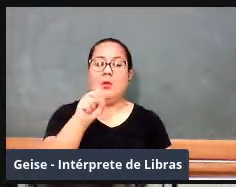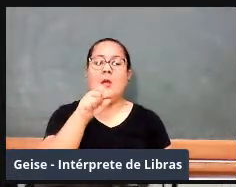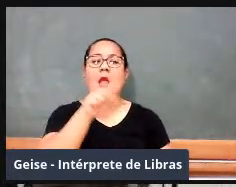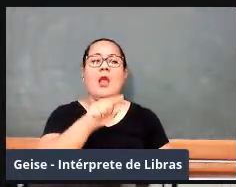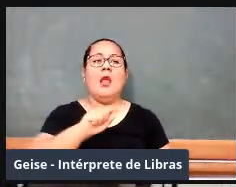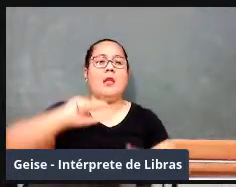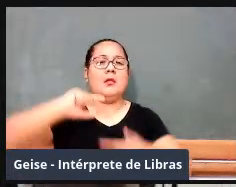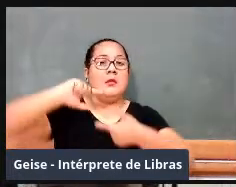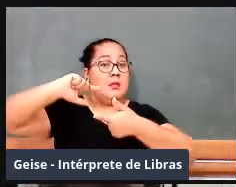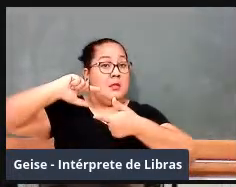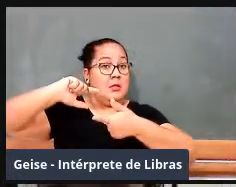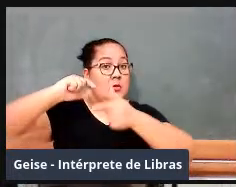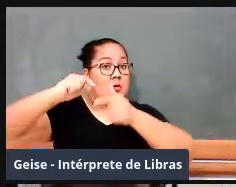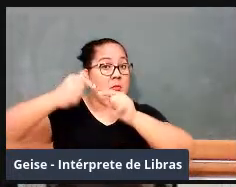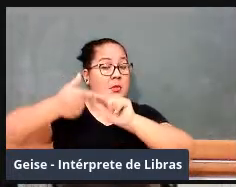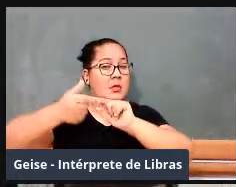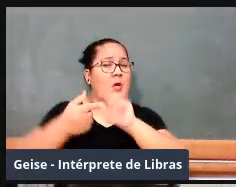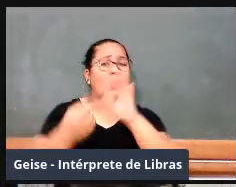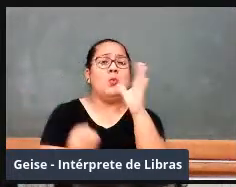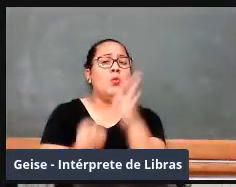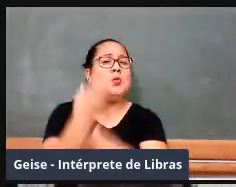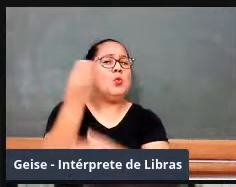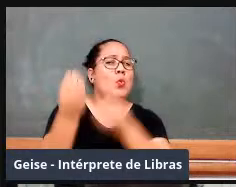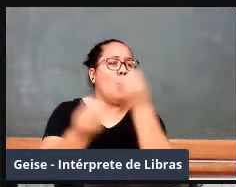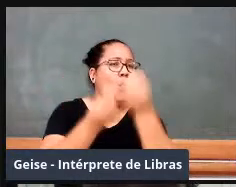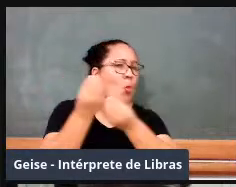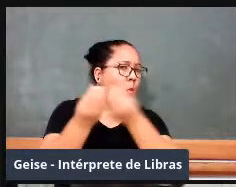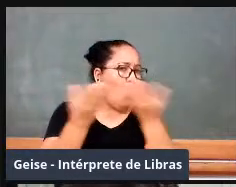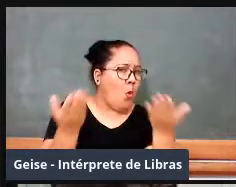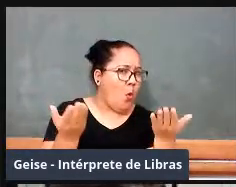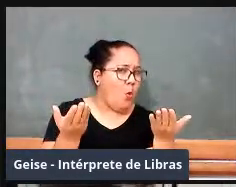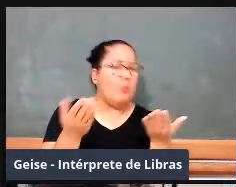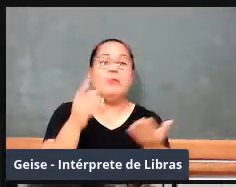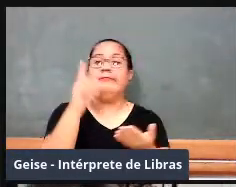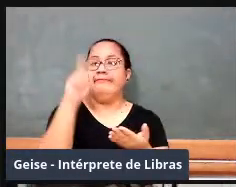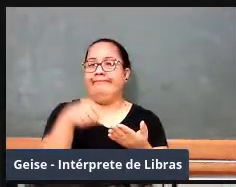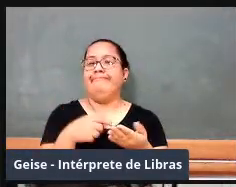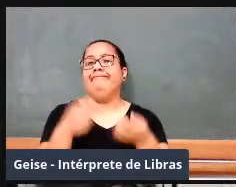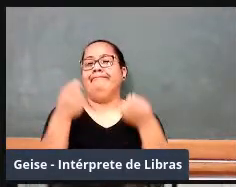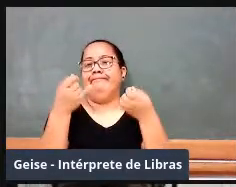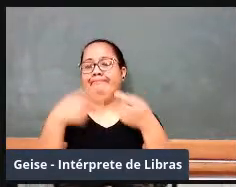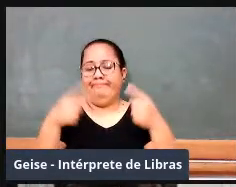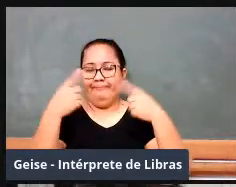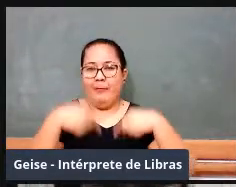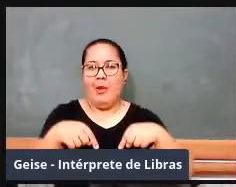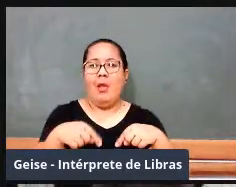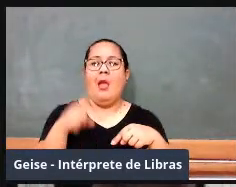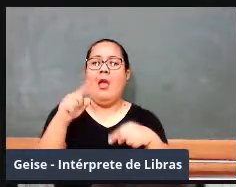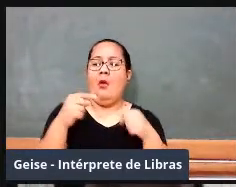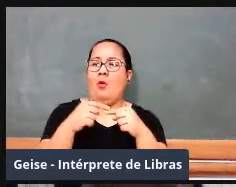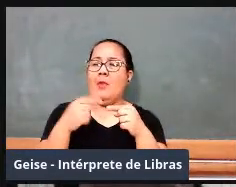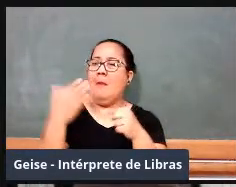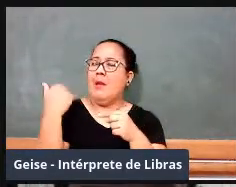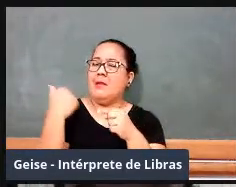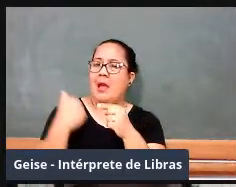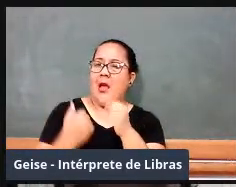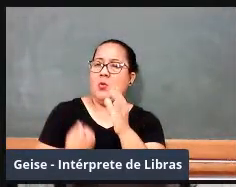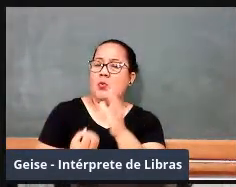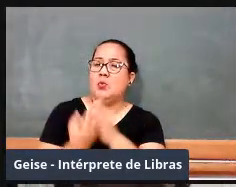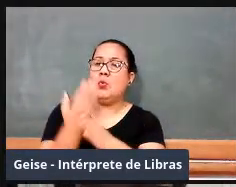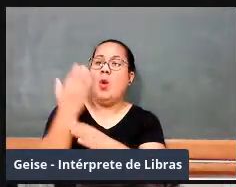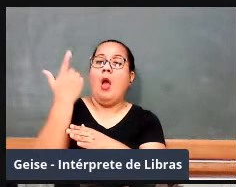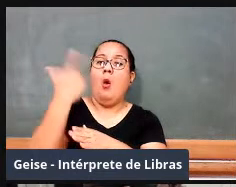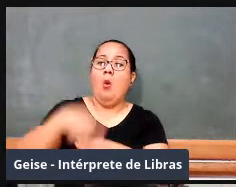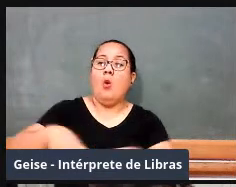Sem dúvida é tão antiga como o mundo, porém, depois do dilúvio, singularmente floresceu na